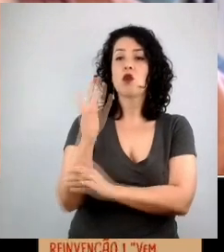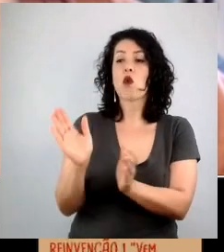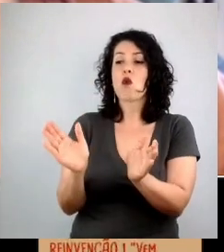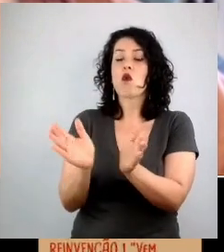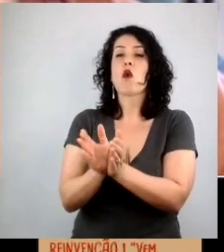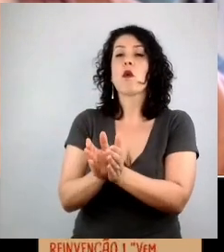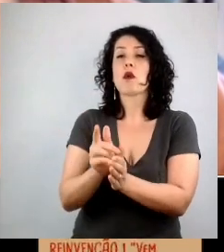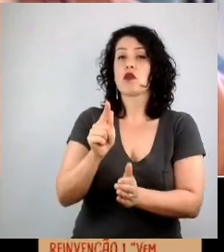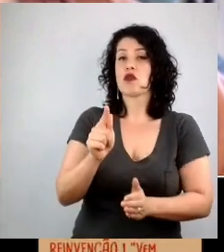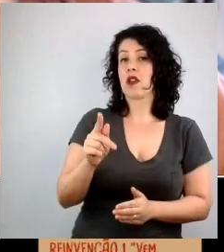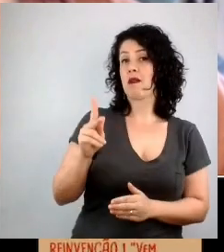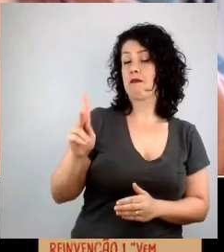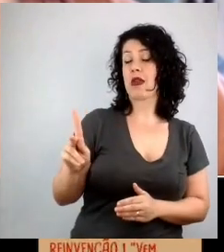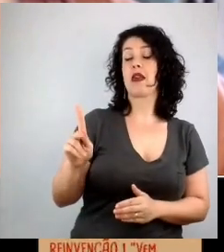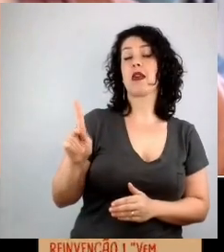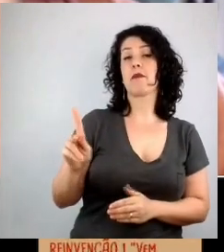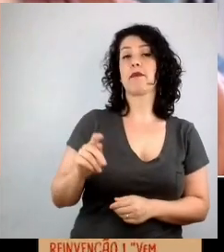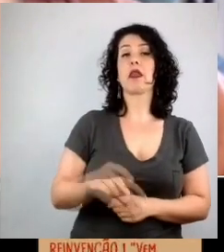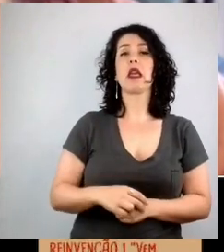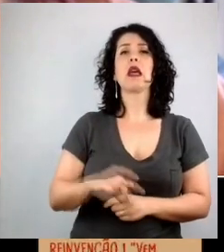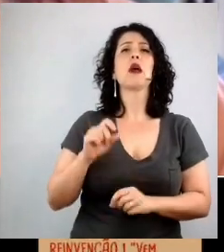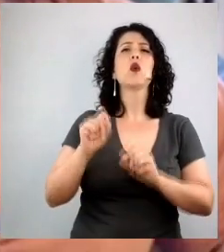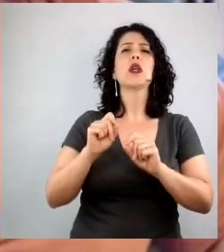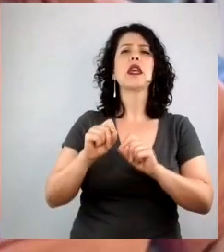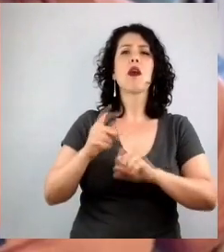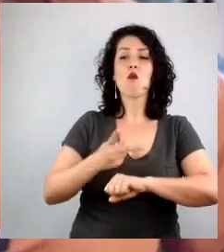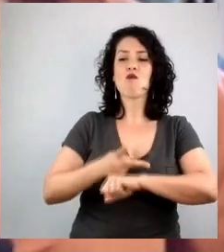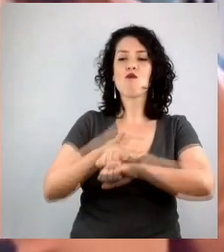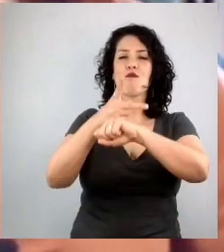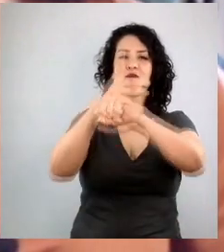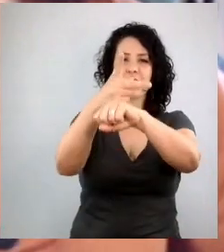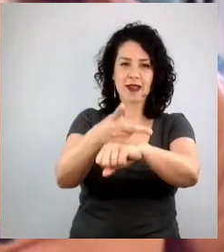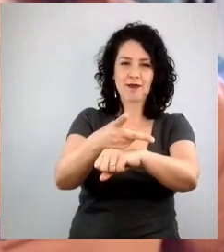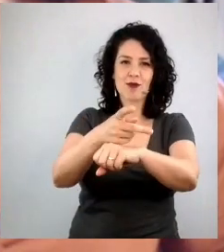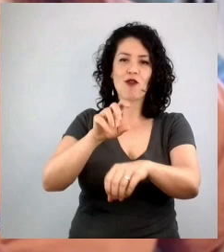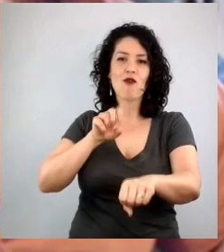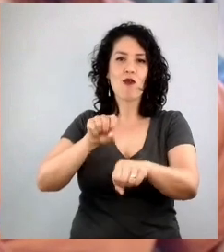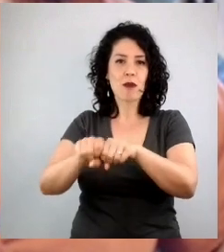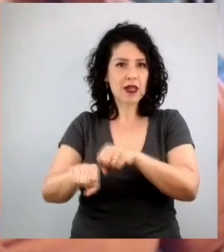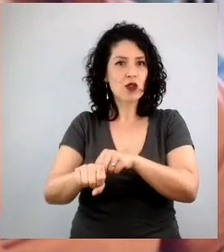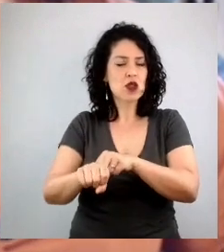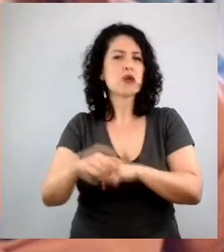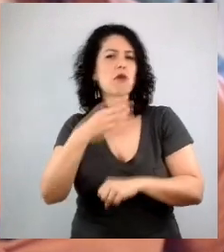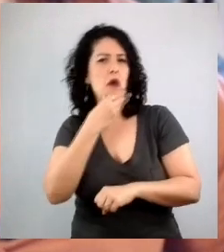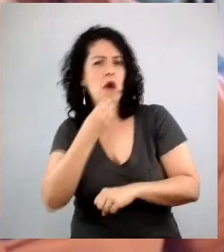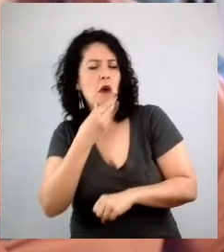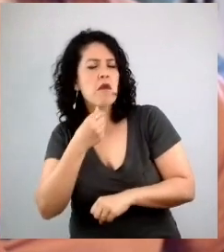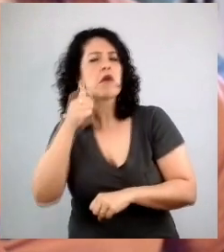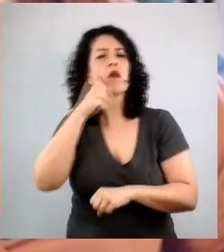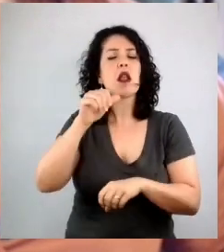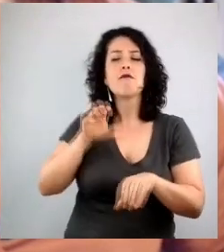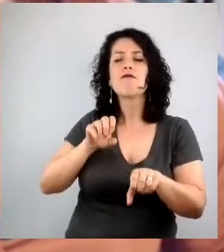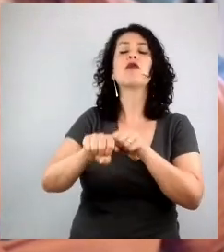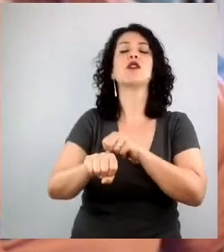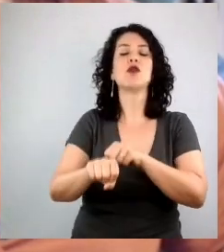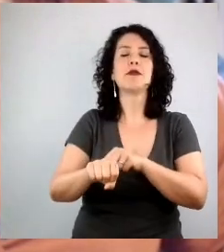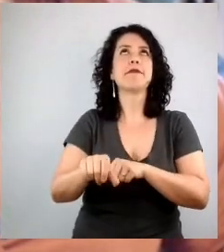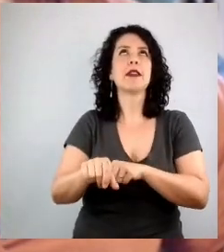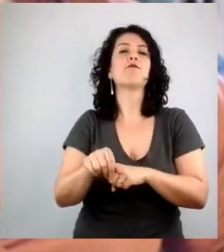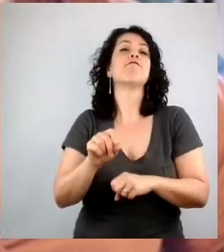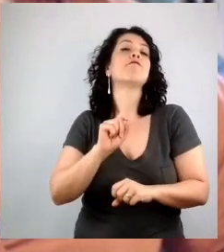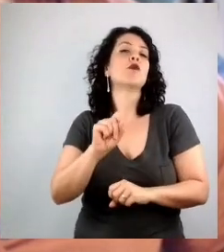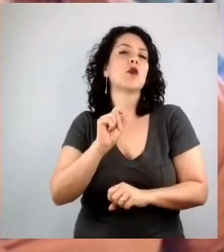o Prêmio Formadores e Formadoras. Eu chamo formadoras também porque, nesses oito anos,